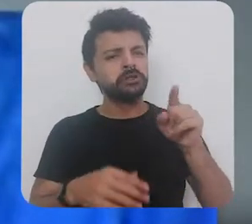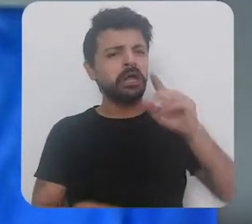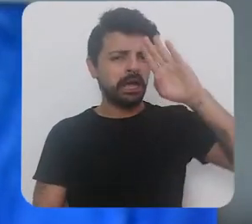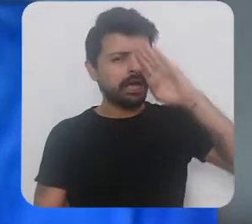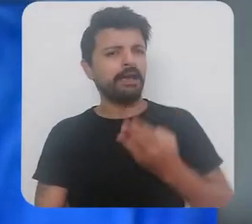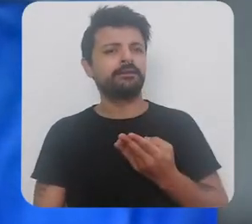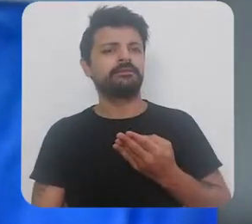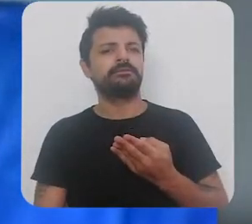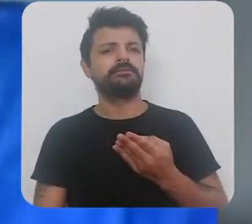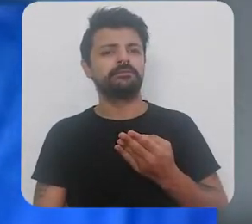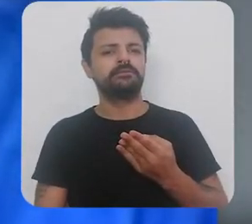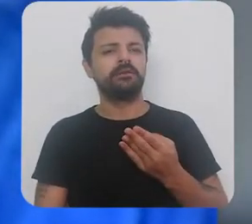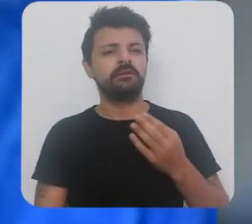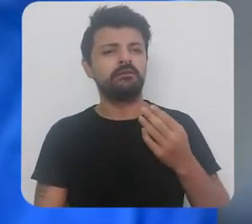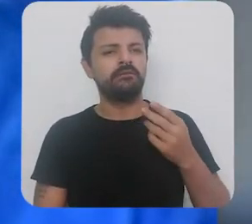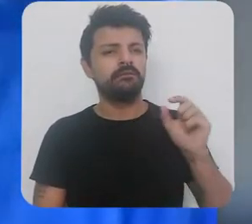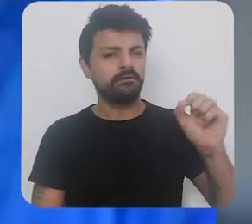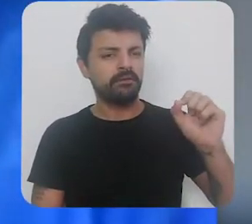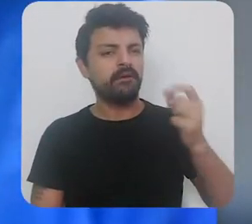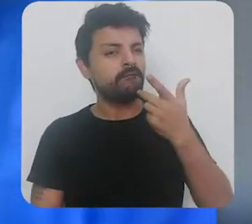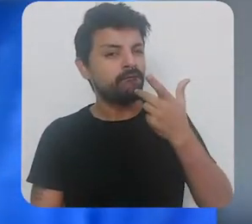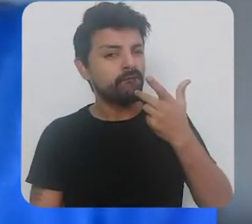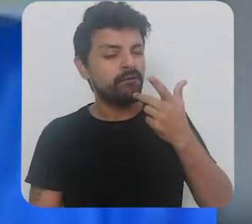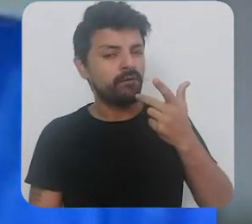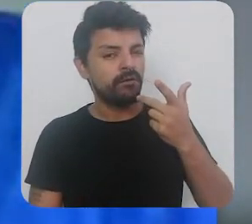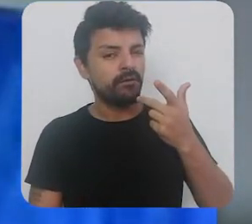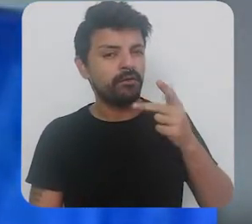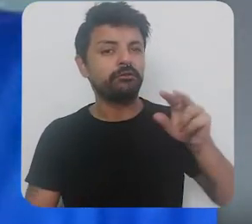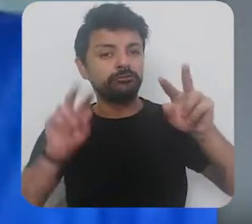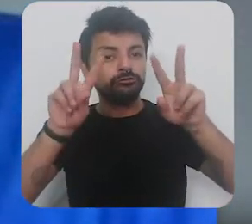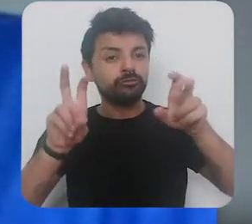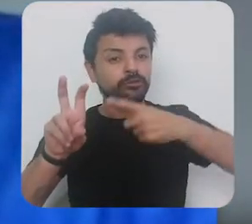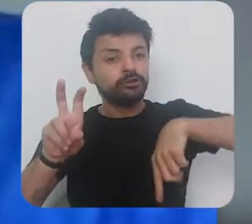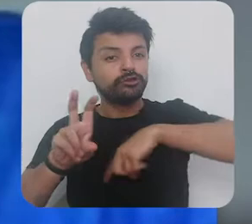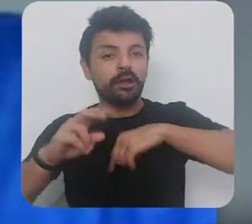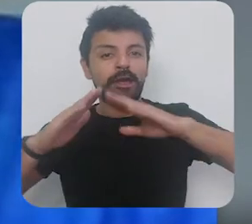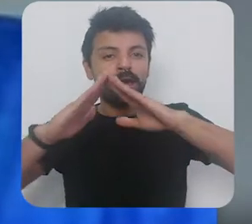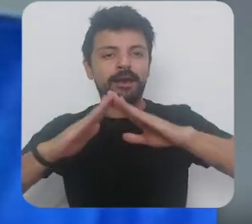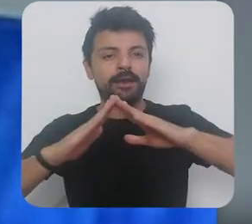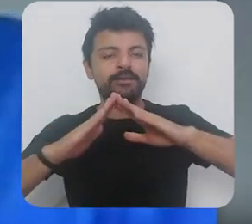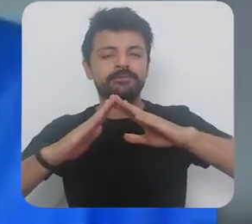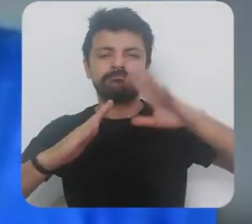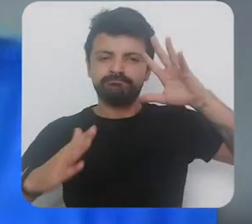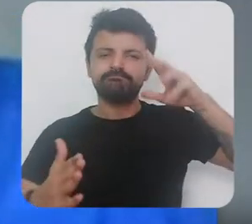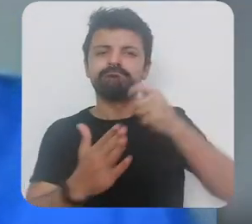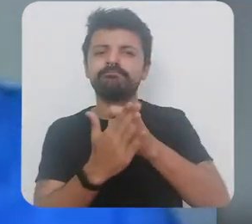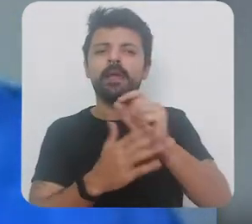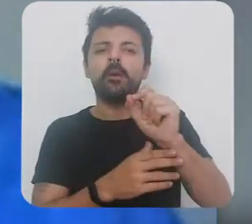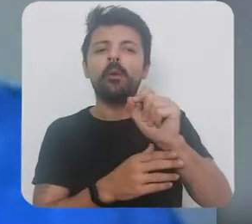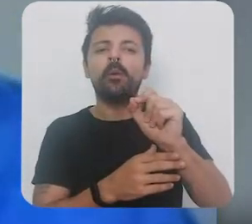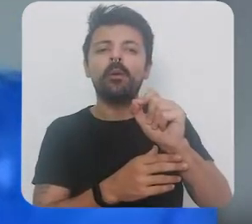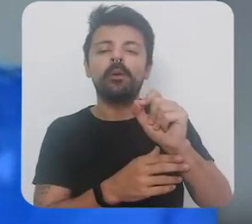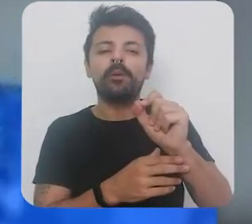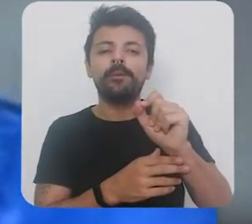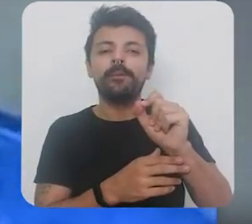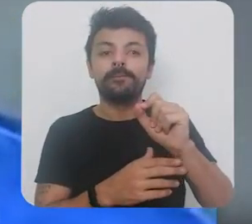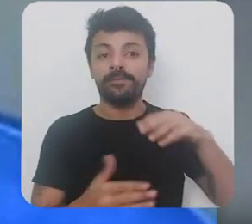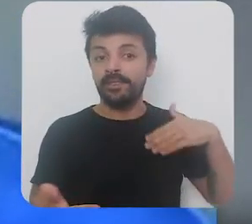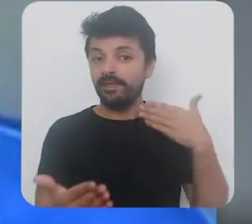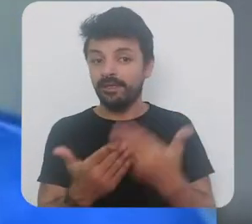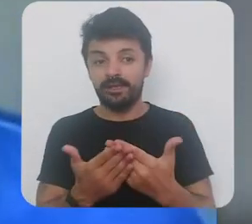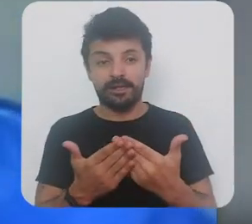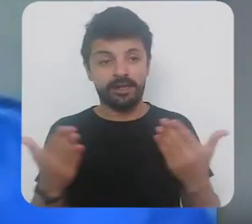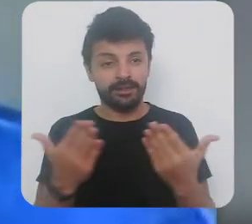acreditava naquele sentido que eram da área da saúde que eram os nossos da casa e eu digo para vocês assim que até